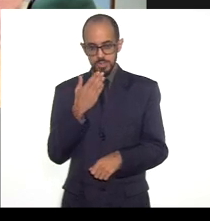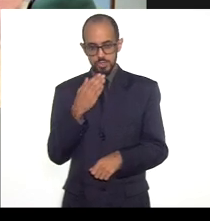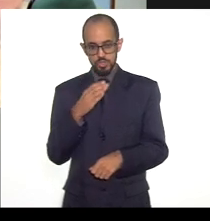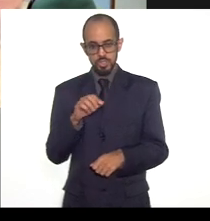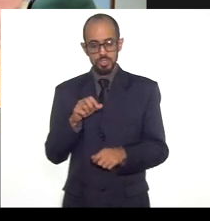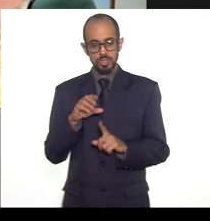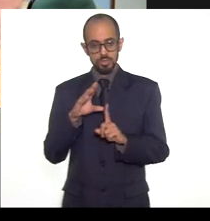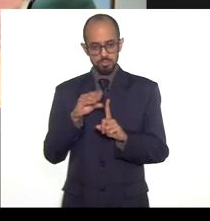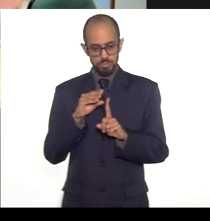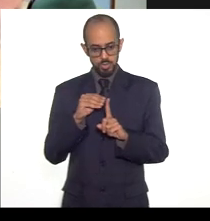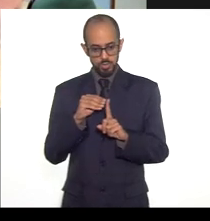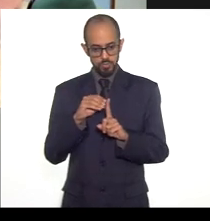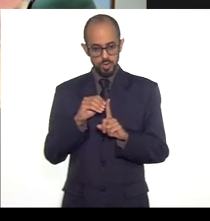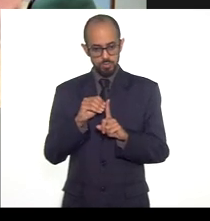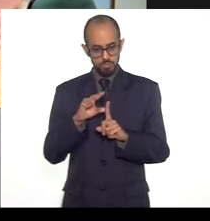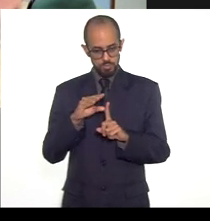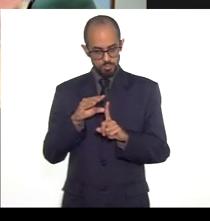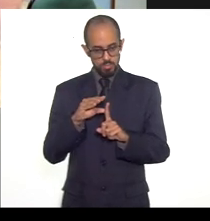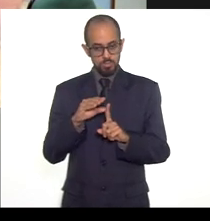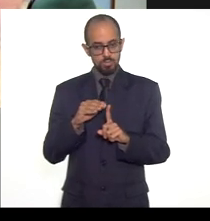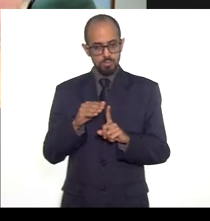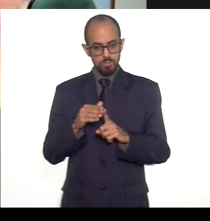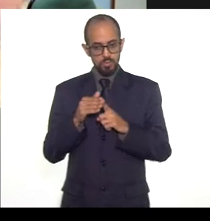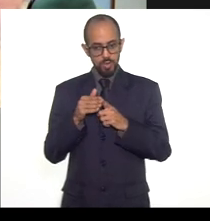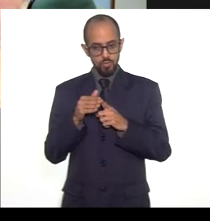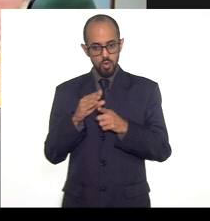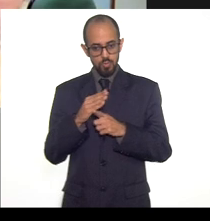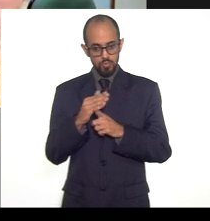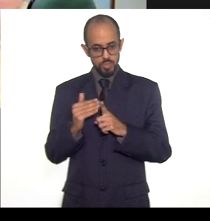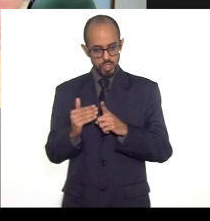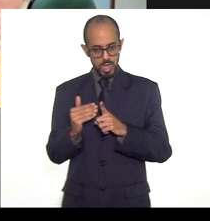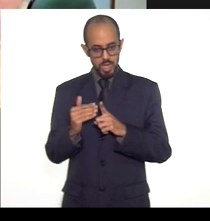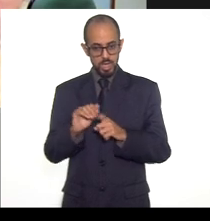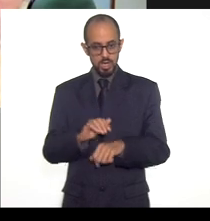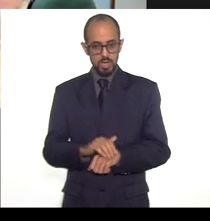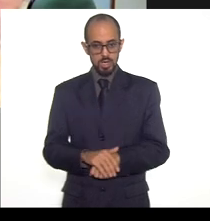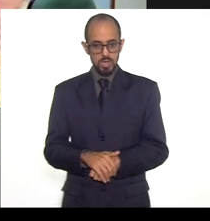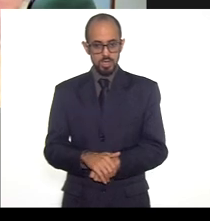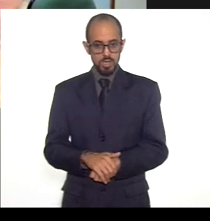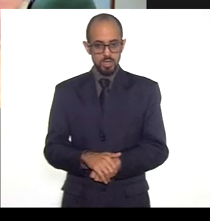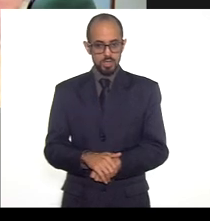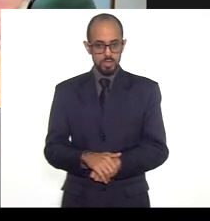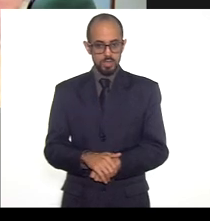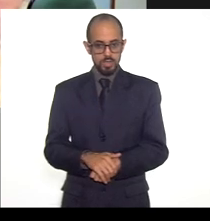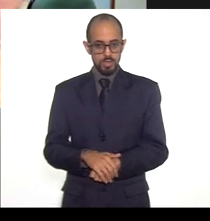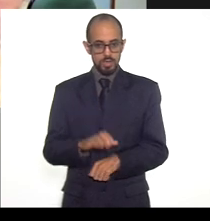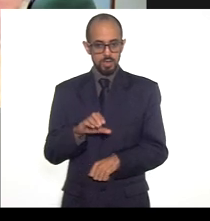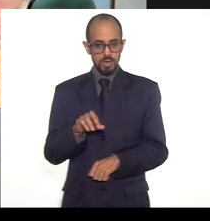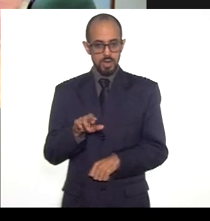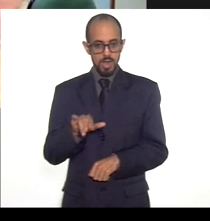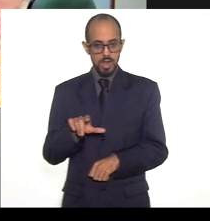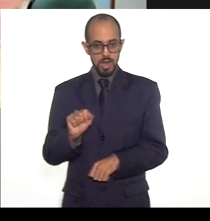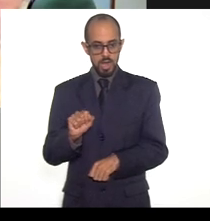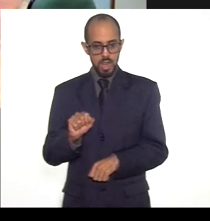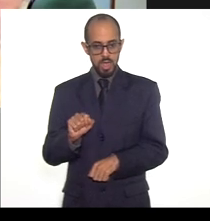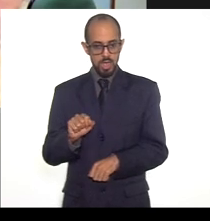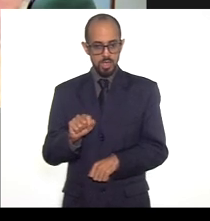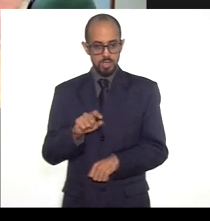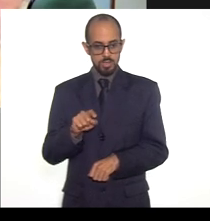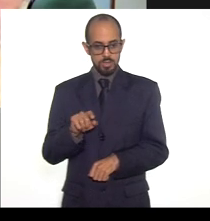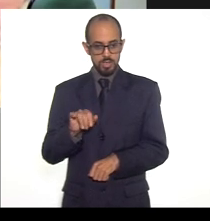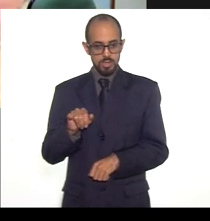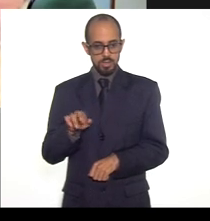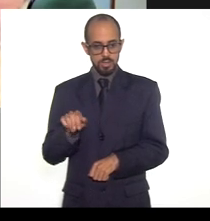tá com o microfone ligado pra fechar por favor Ana Zaira Carla Pausão por favor